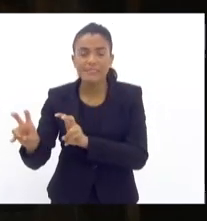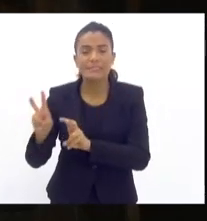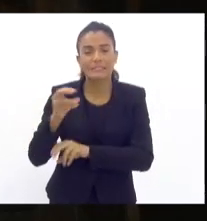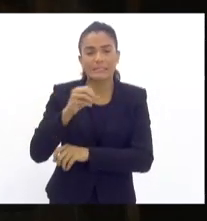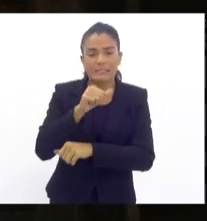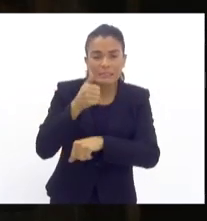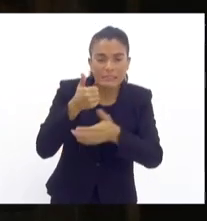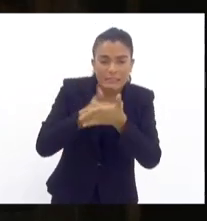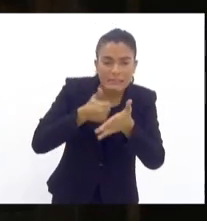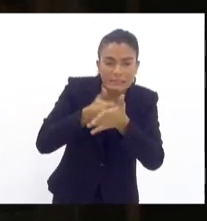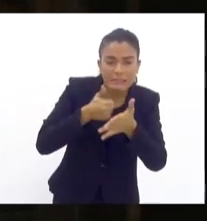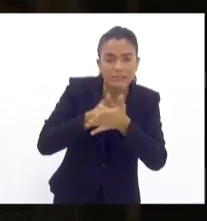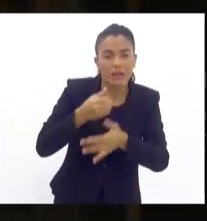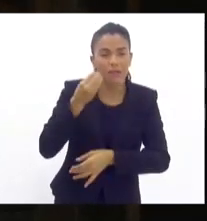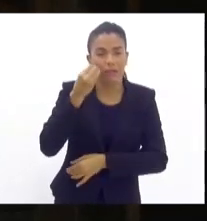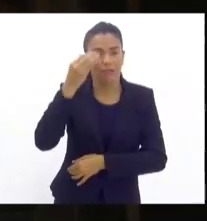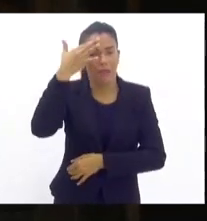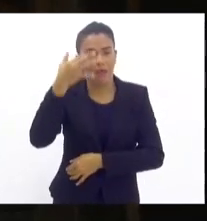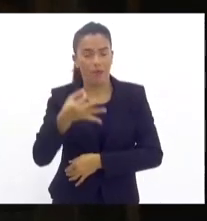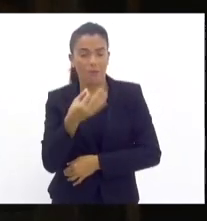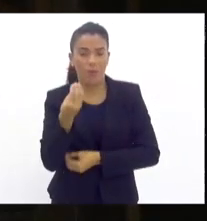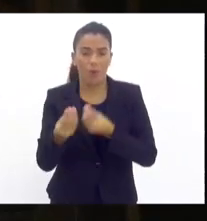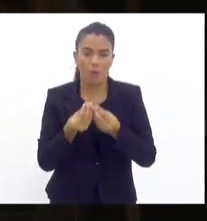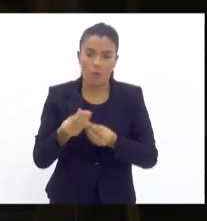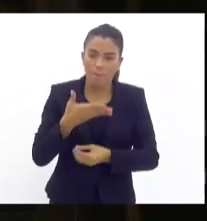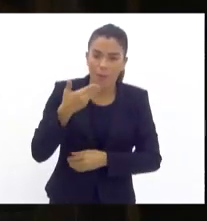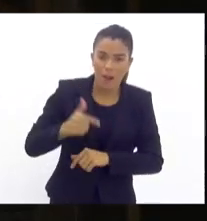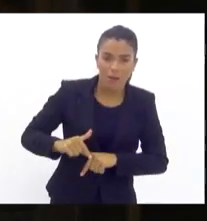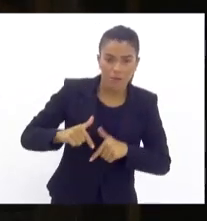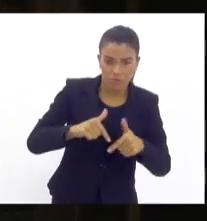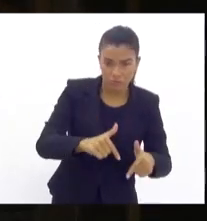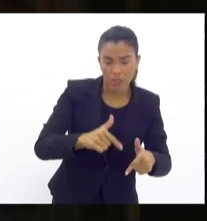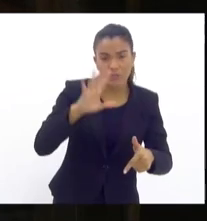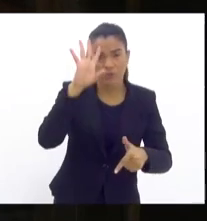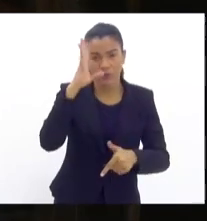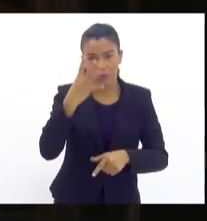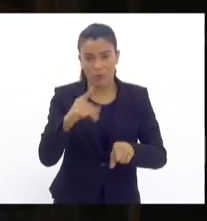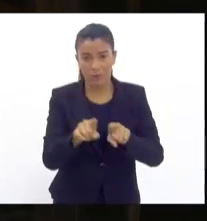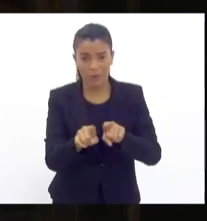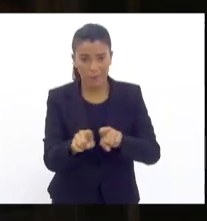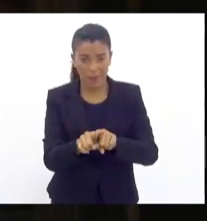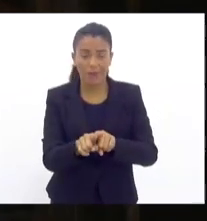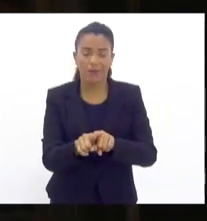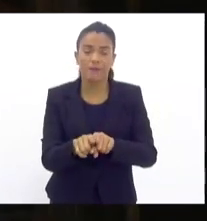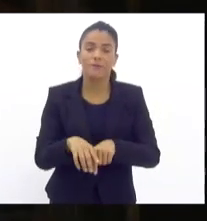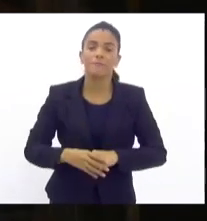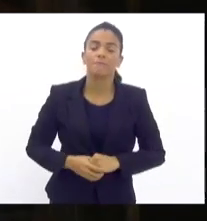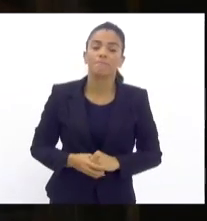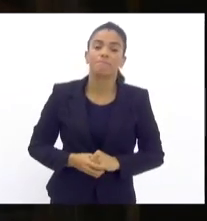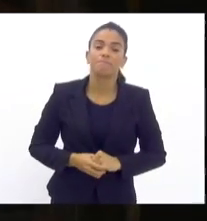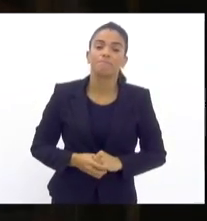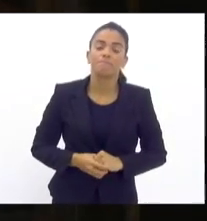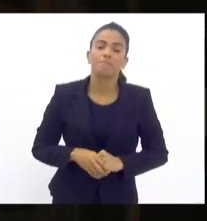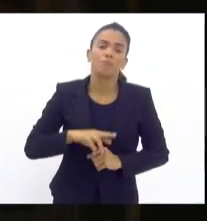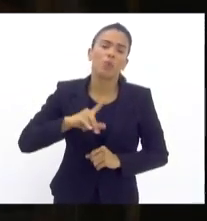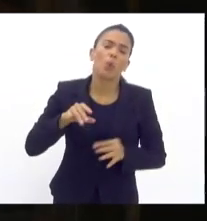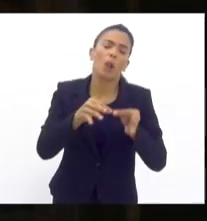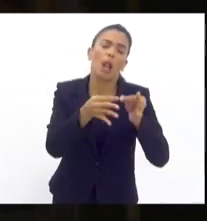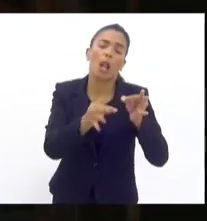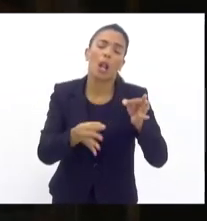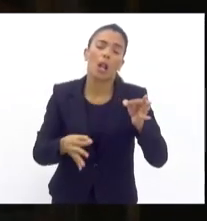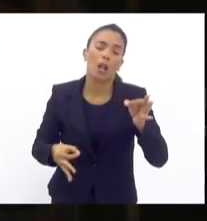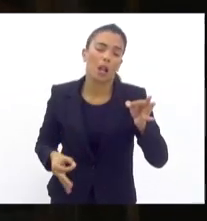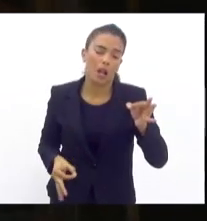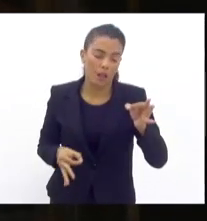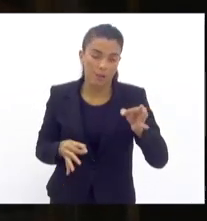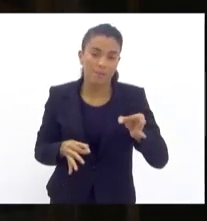podemos melhor atuar e as soluções para os entraves aqui narrados. Não quero me alongar muito,